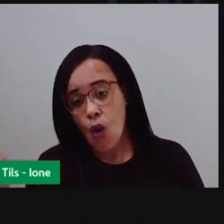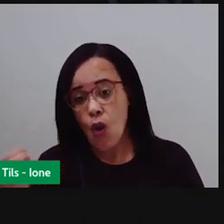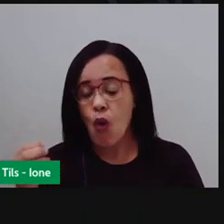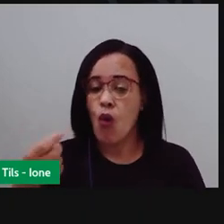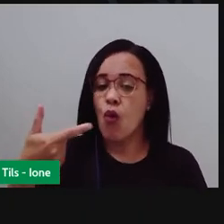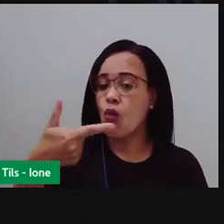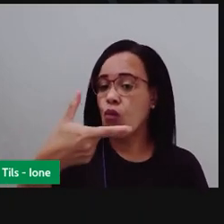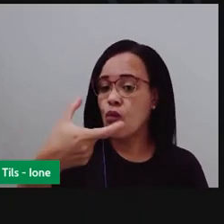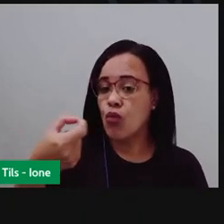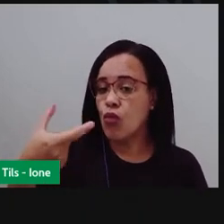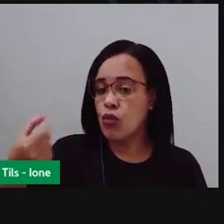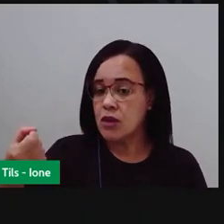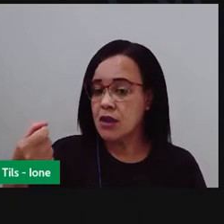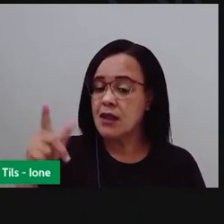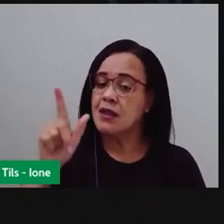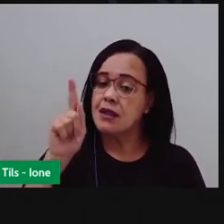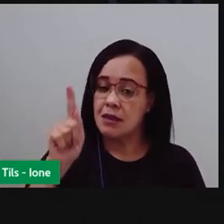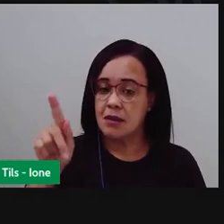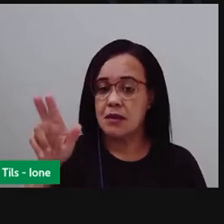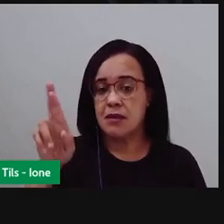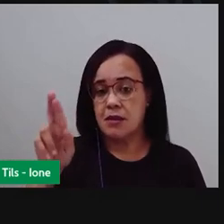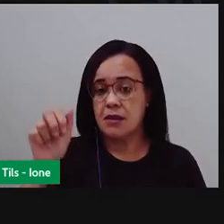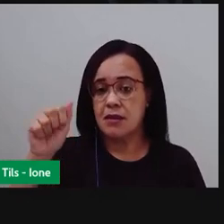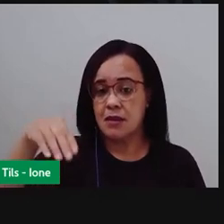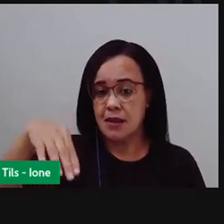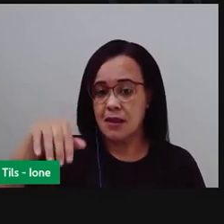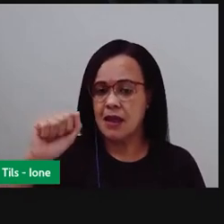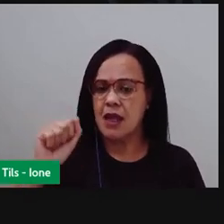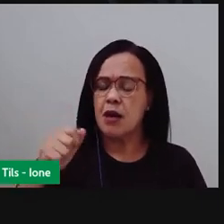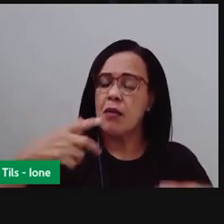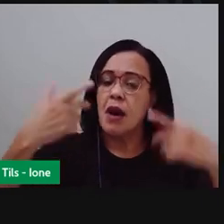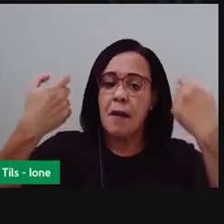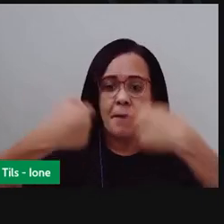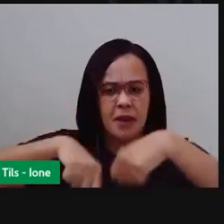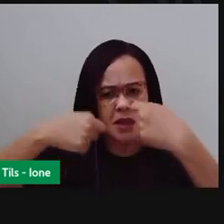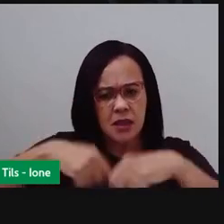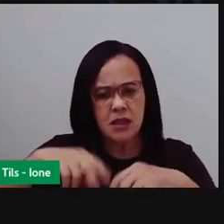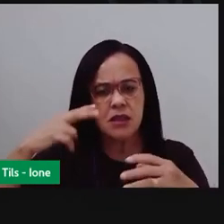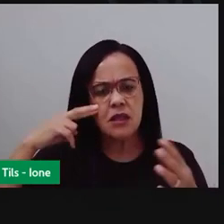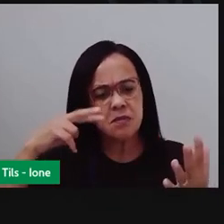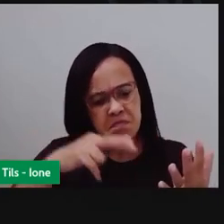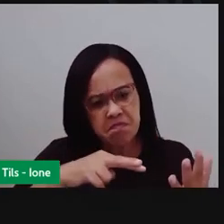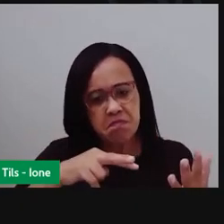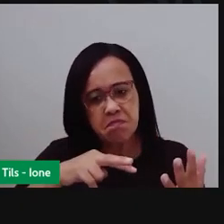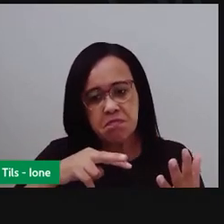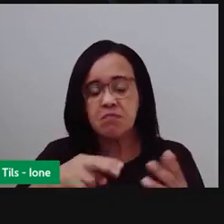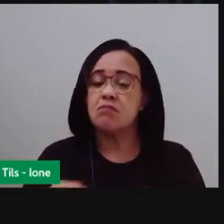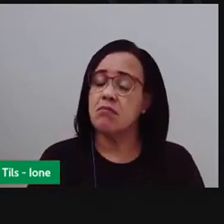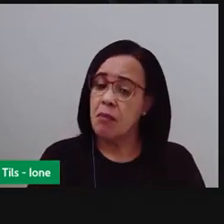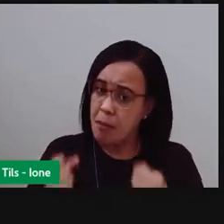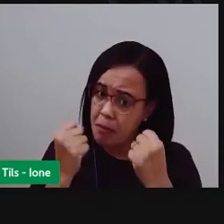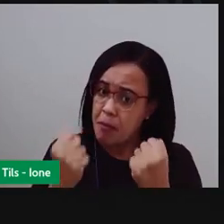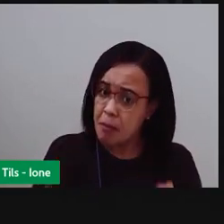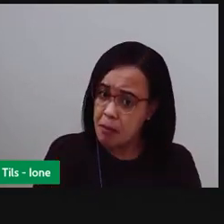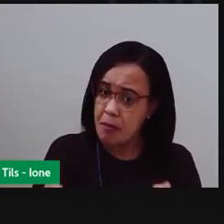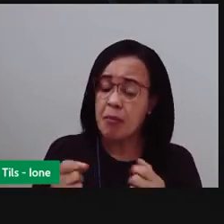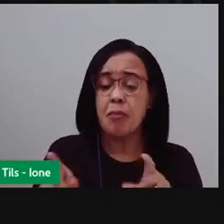saber quantas gramas vai ser utilizada, a gente vai utilizar uma balança.